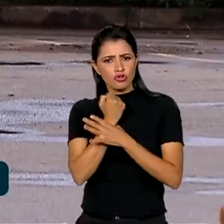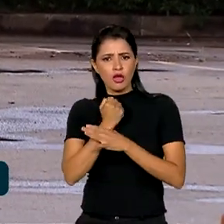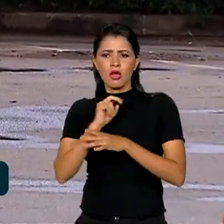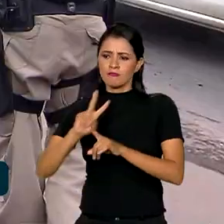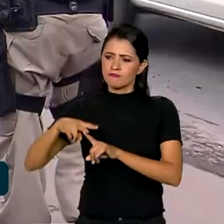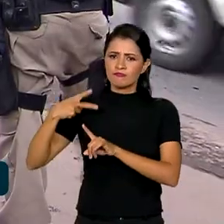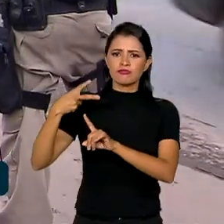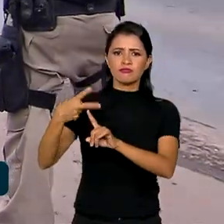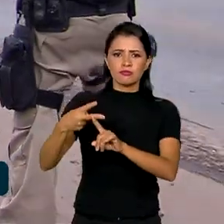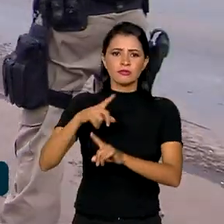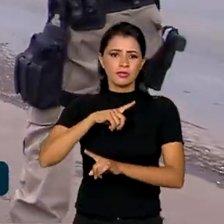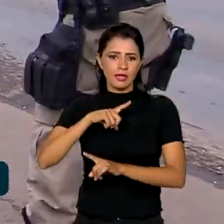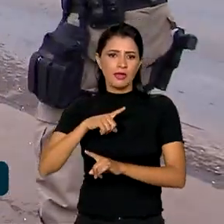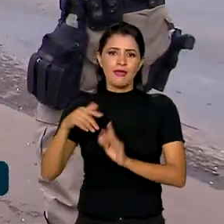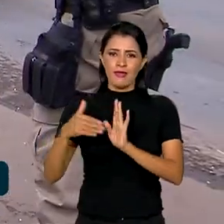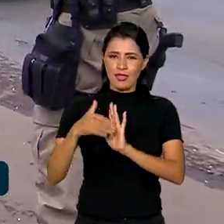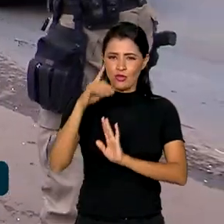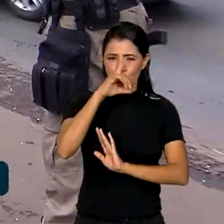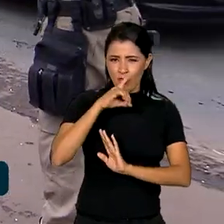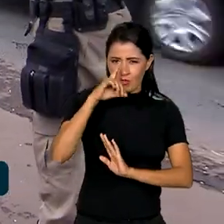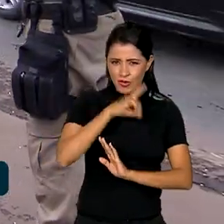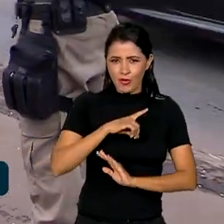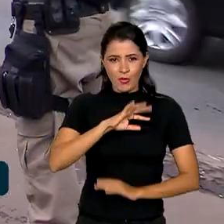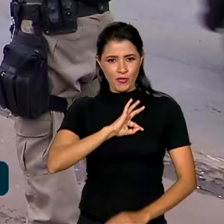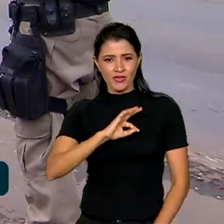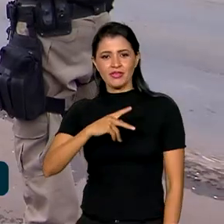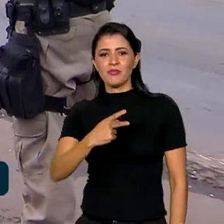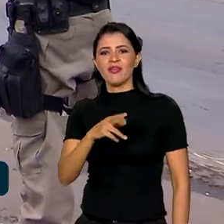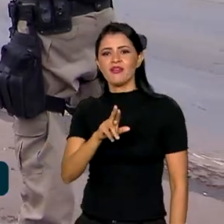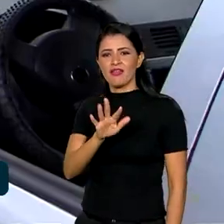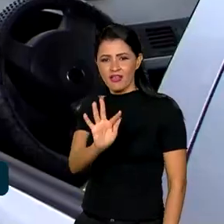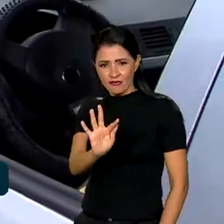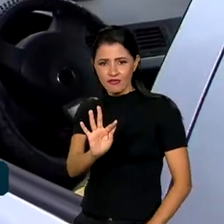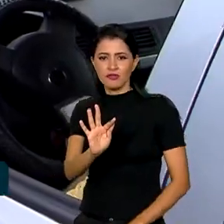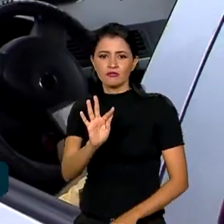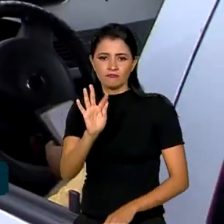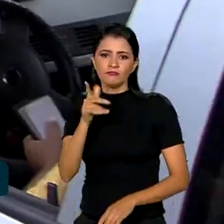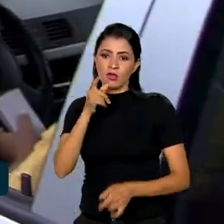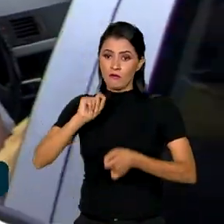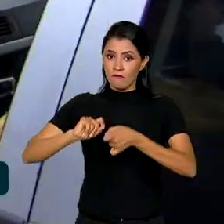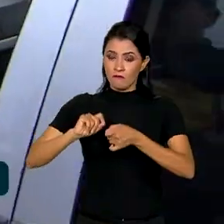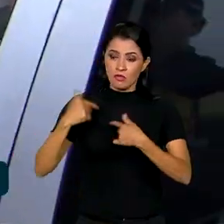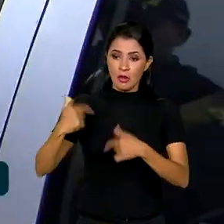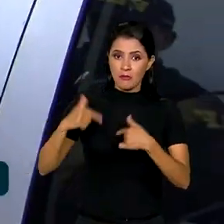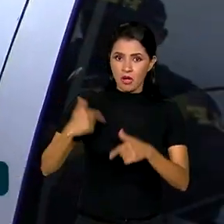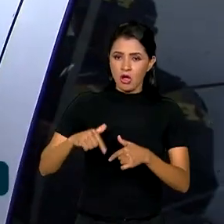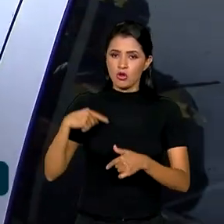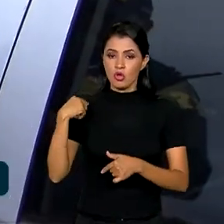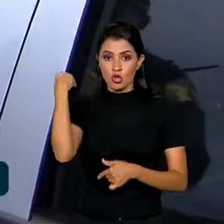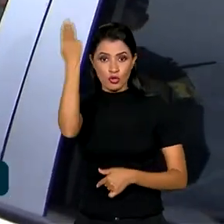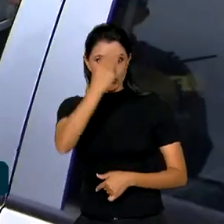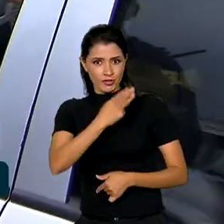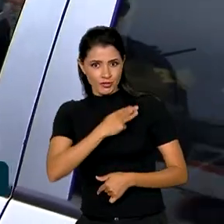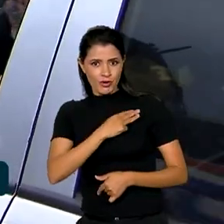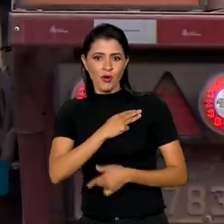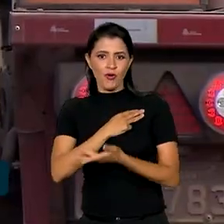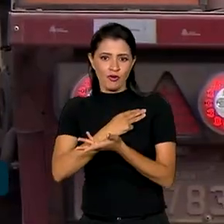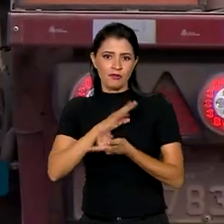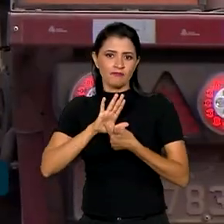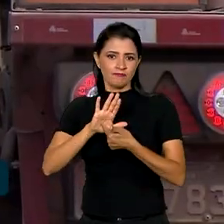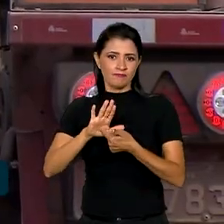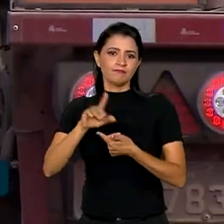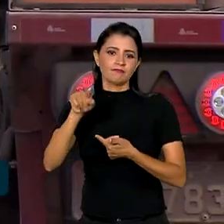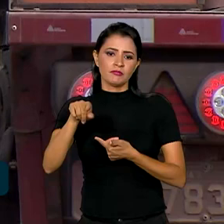reforçada. Até o próximo domingo, a Polícia Rodoviária Federal realiza a operação Nossa Senhora Aparecida